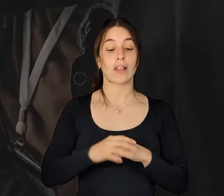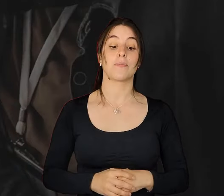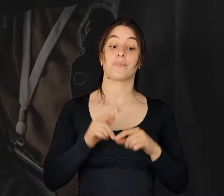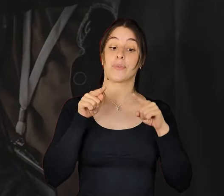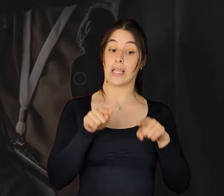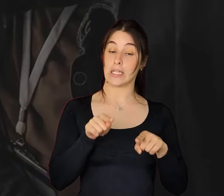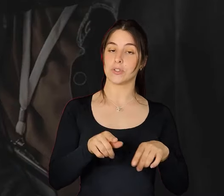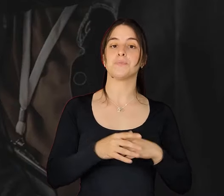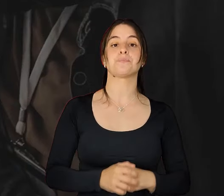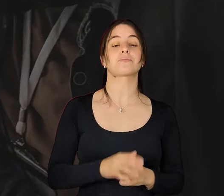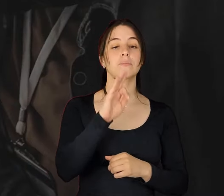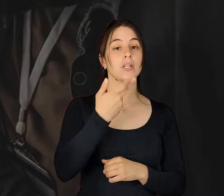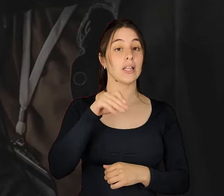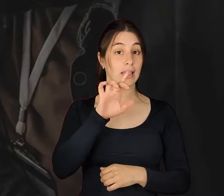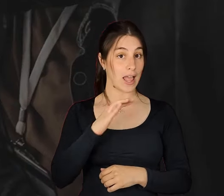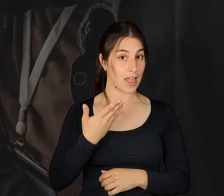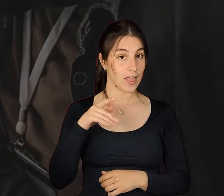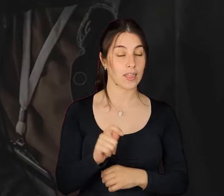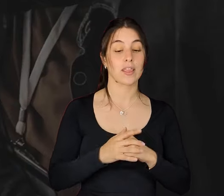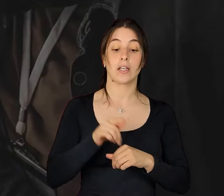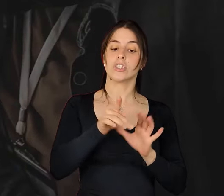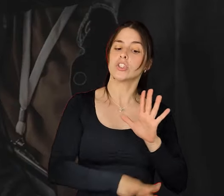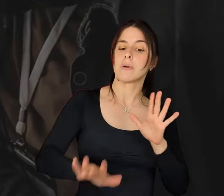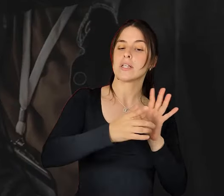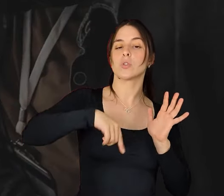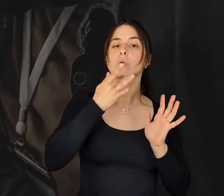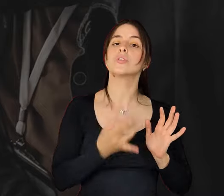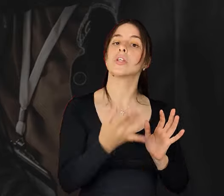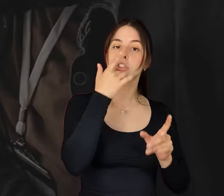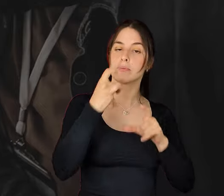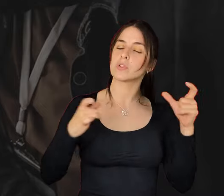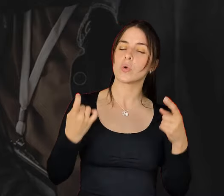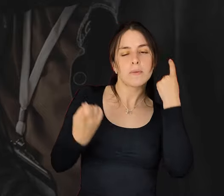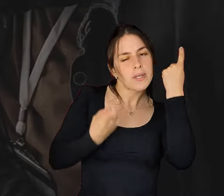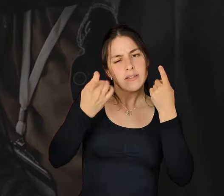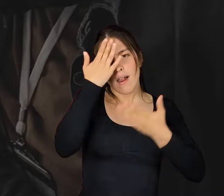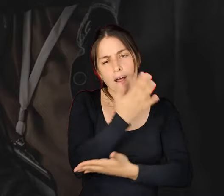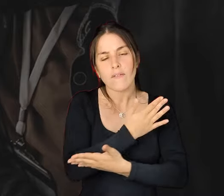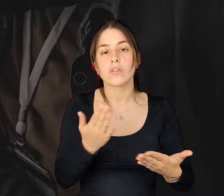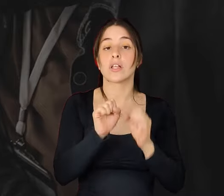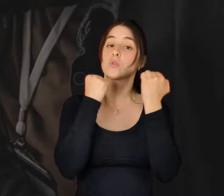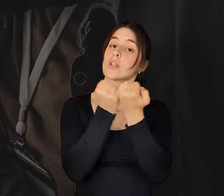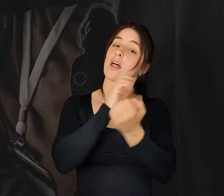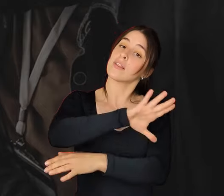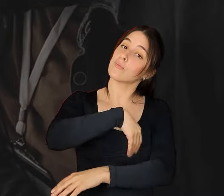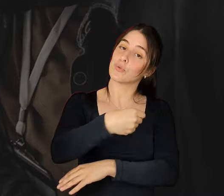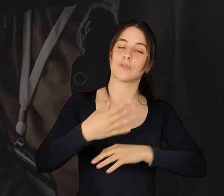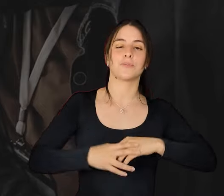um podcast Fidelidade Estúdio. Um espaço onde damos voz à vontade de pensar a sociedade e o mundo.